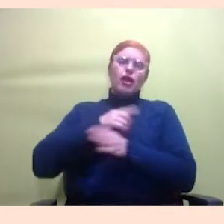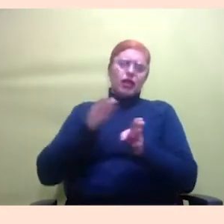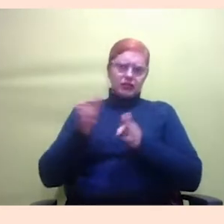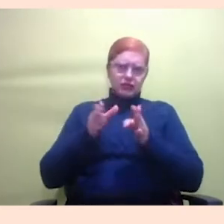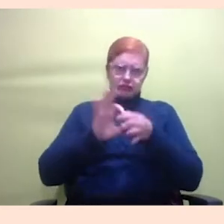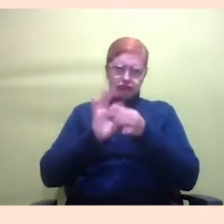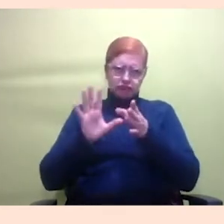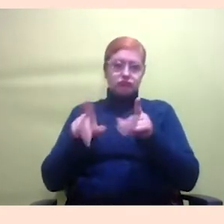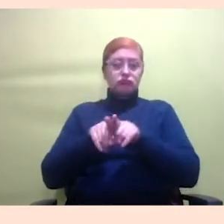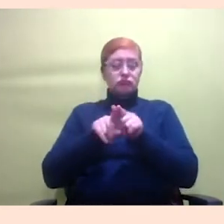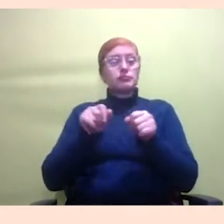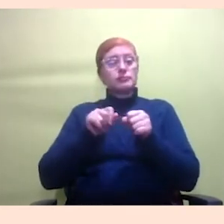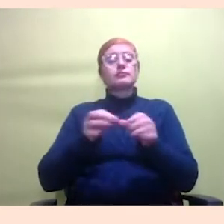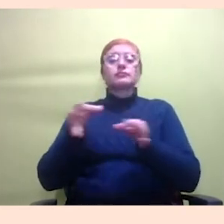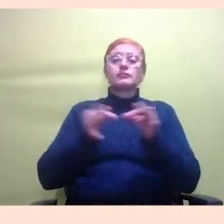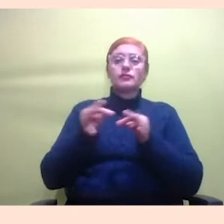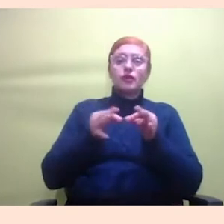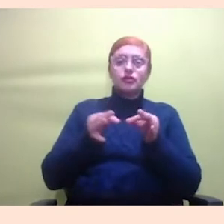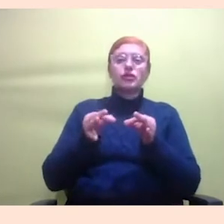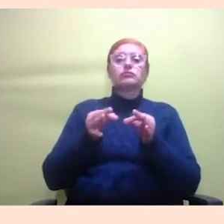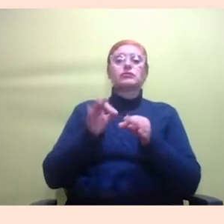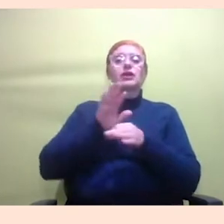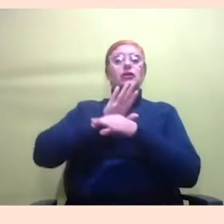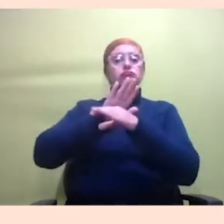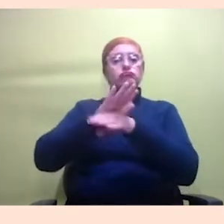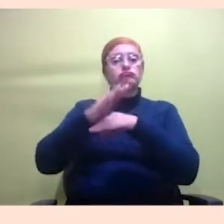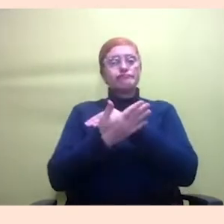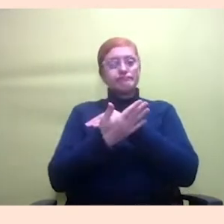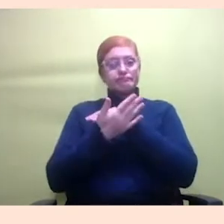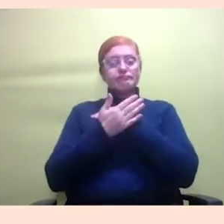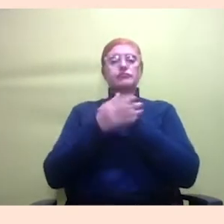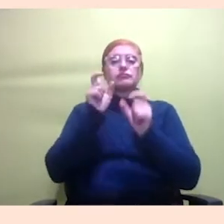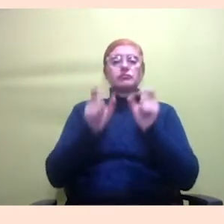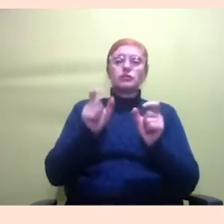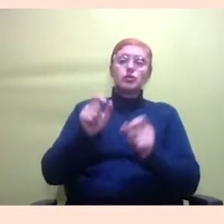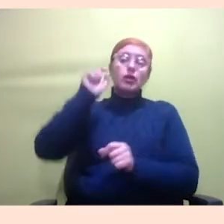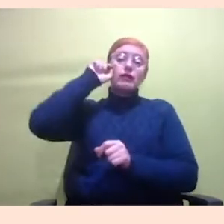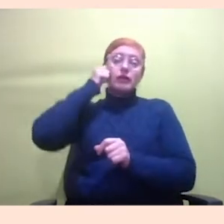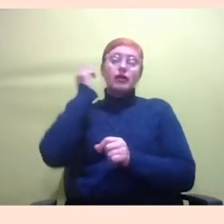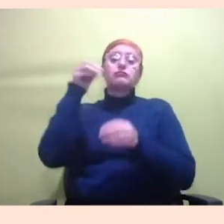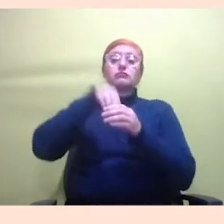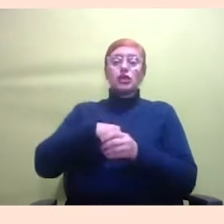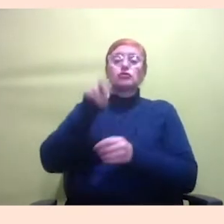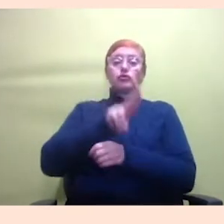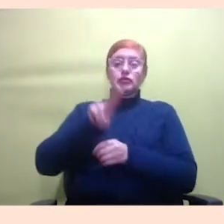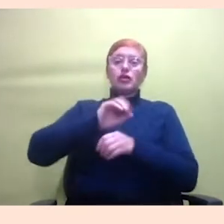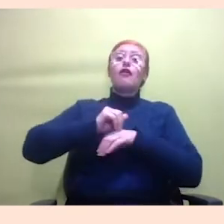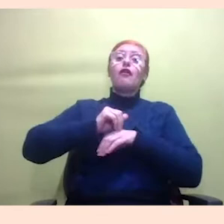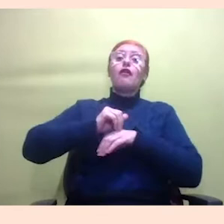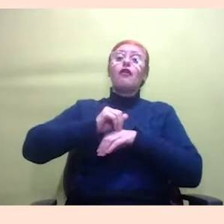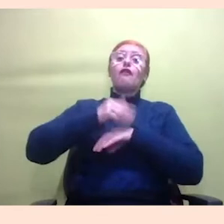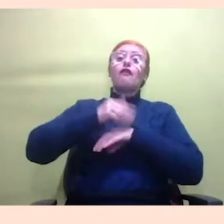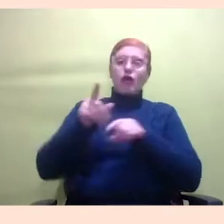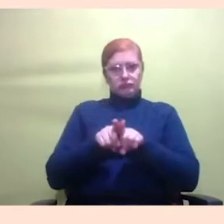um projeto de tutoria e assessoria com pessoas negras dentro da universidade e fora também. Então, como funciona?